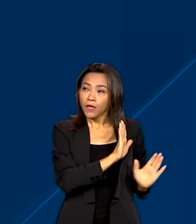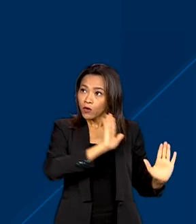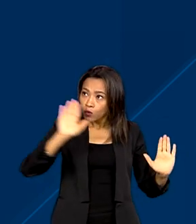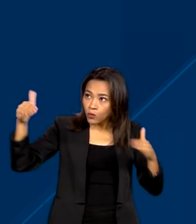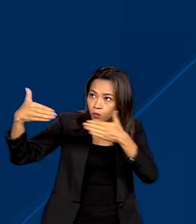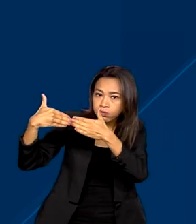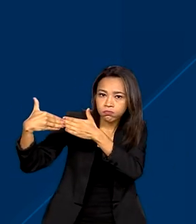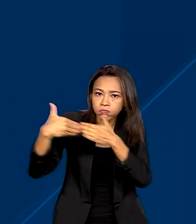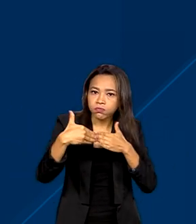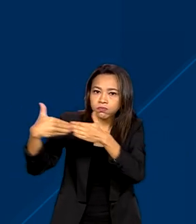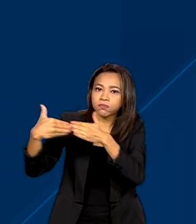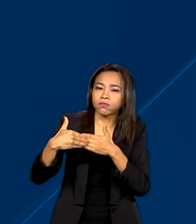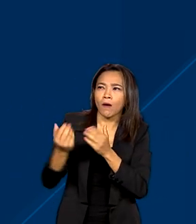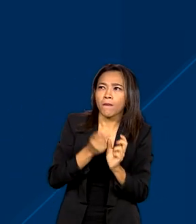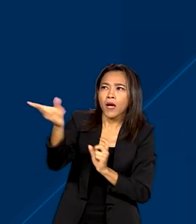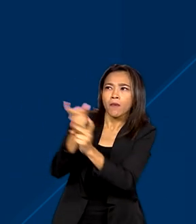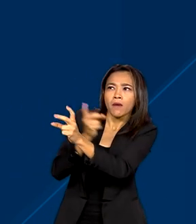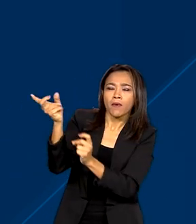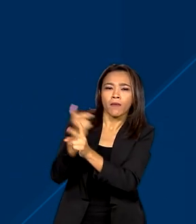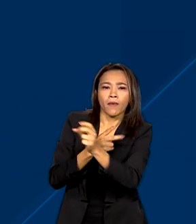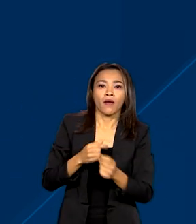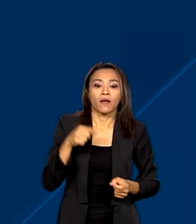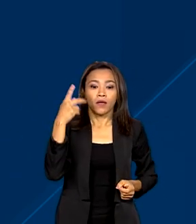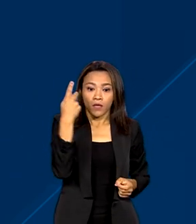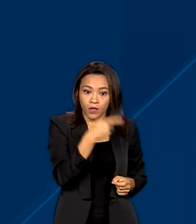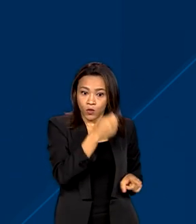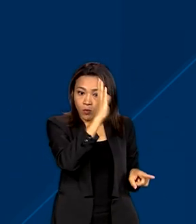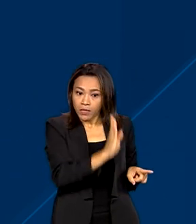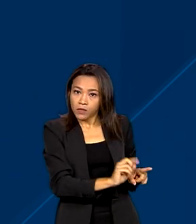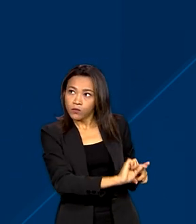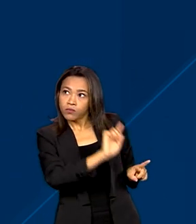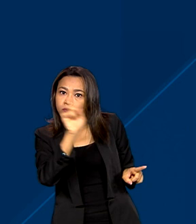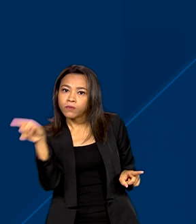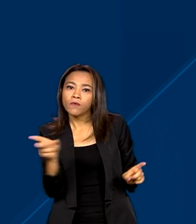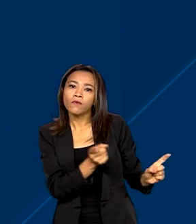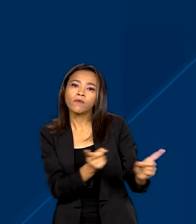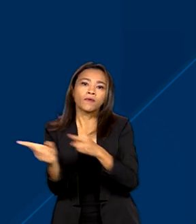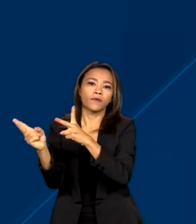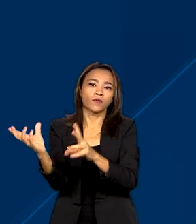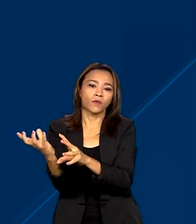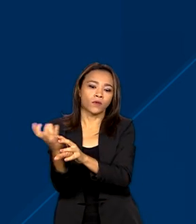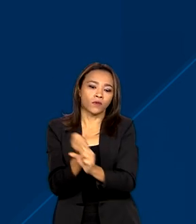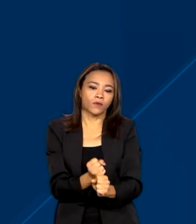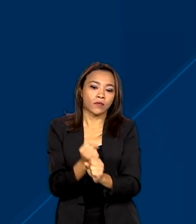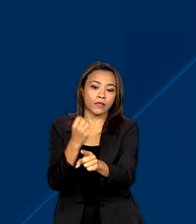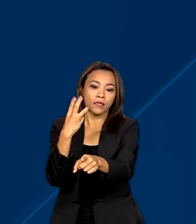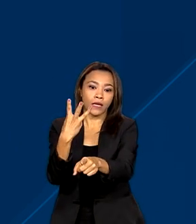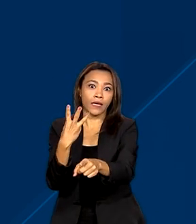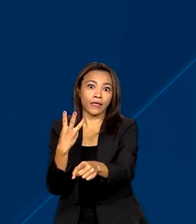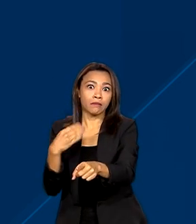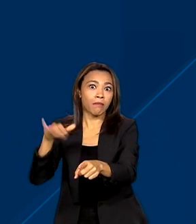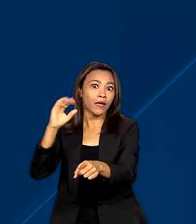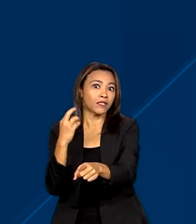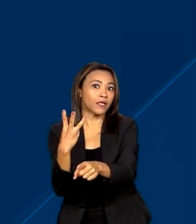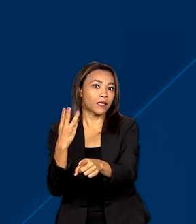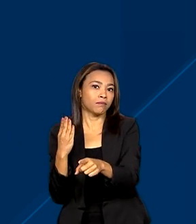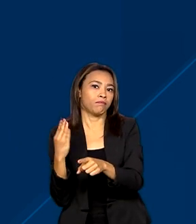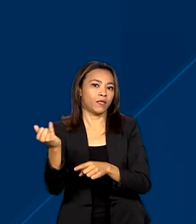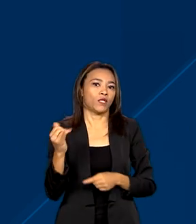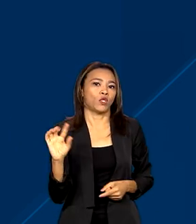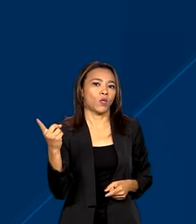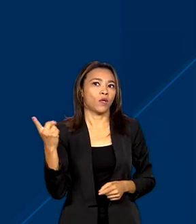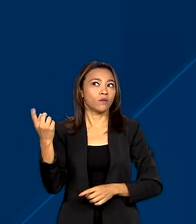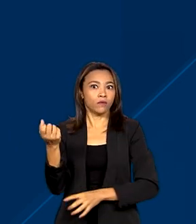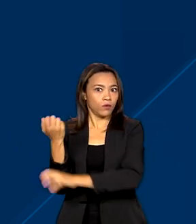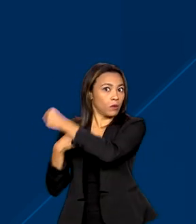Árabes Unidos, as vendas brasileiras ao país totalizaram mais de 3 bilhões de dólares no ano passado.